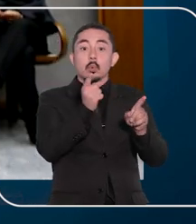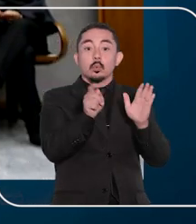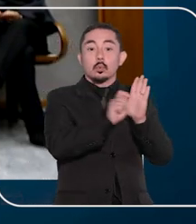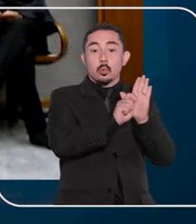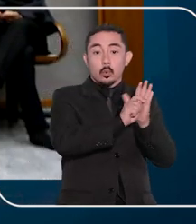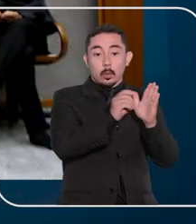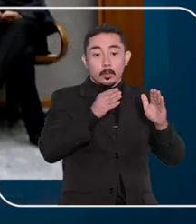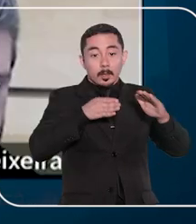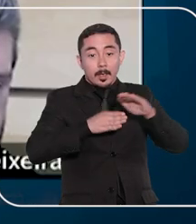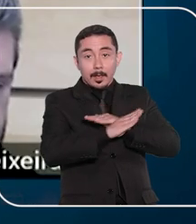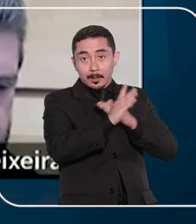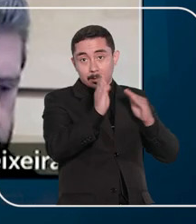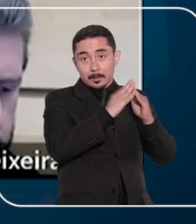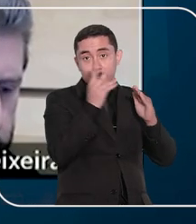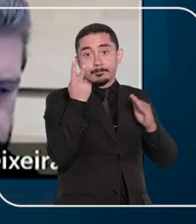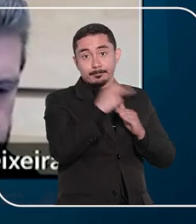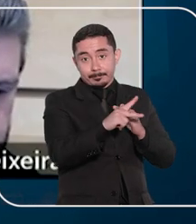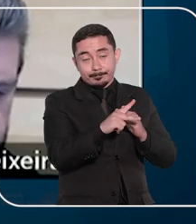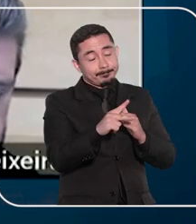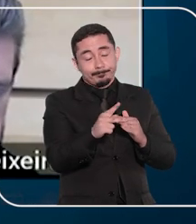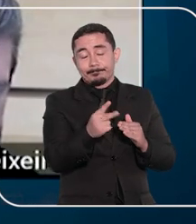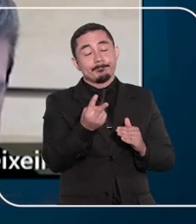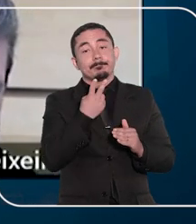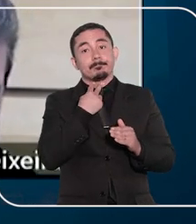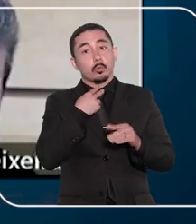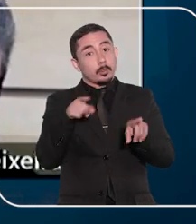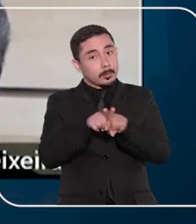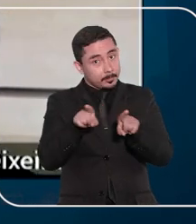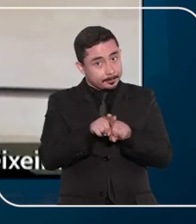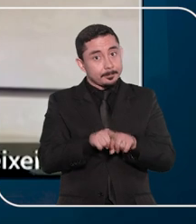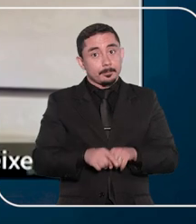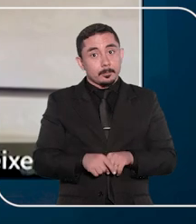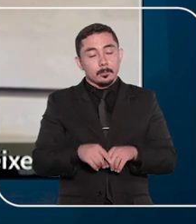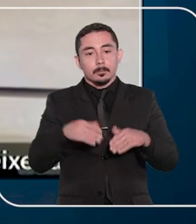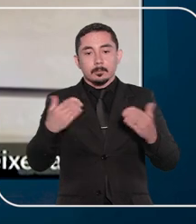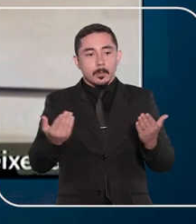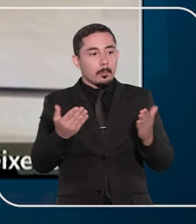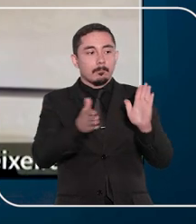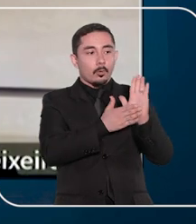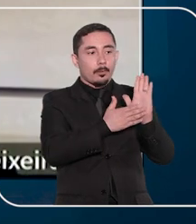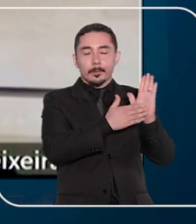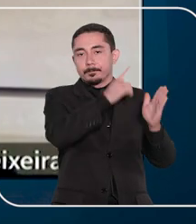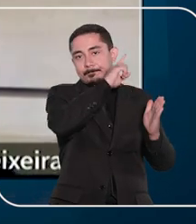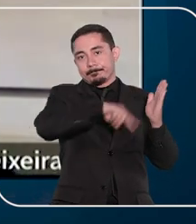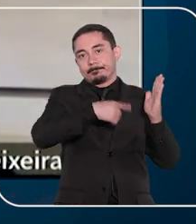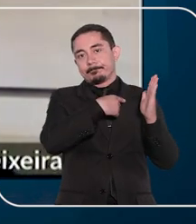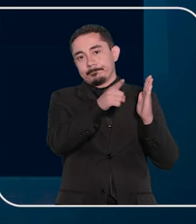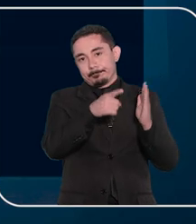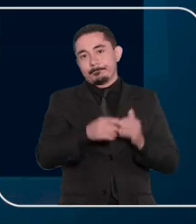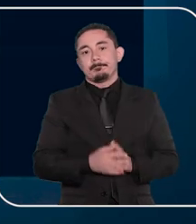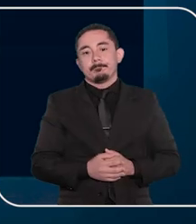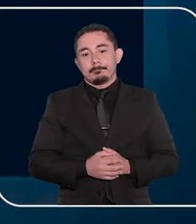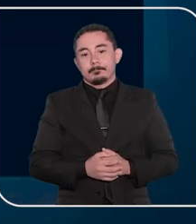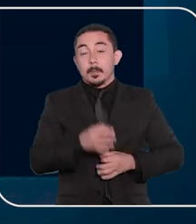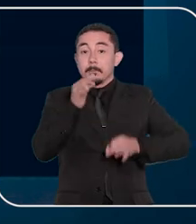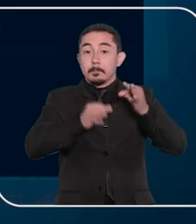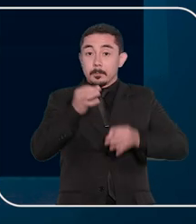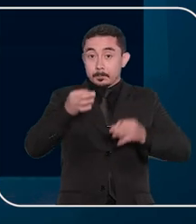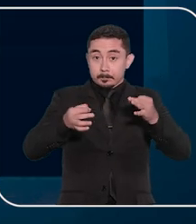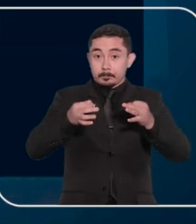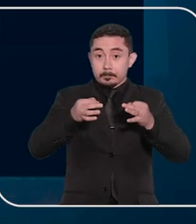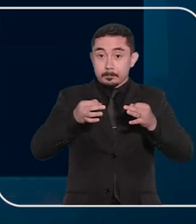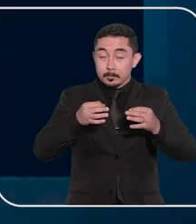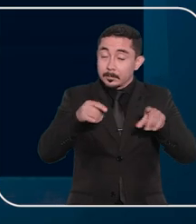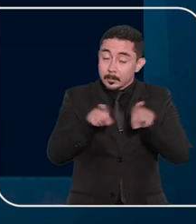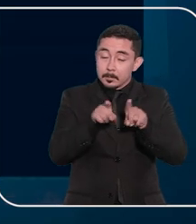drogas após a entrada da polícia na residência também não justifica a medida, o que invalidou a prova. Os ministros também